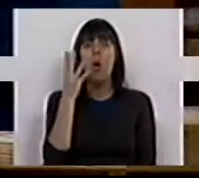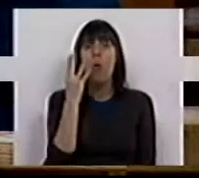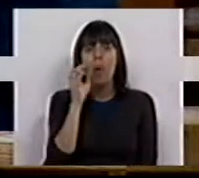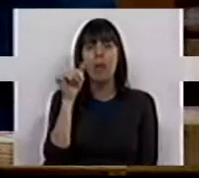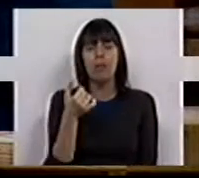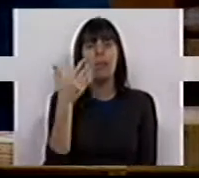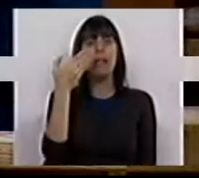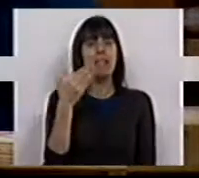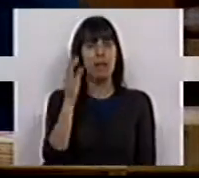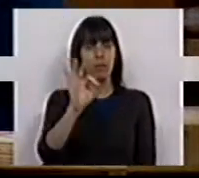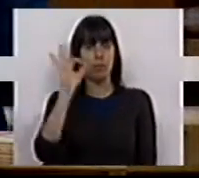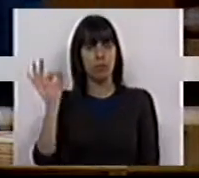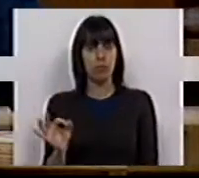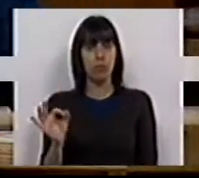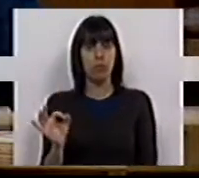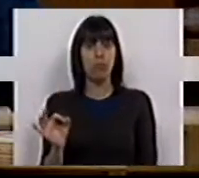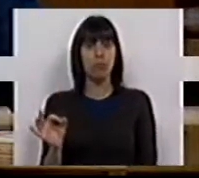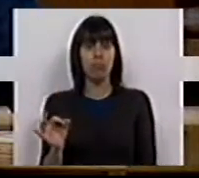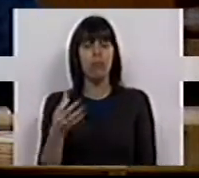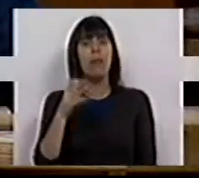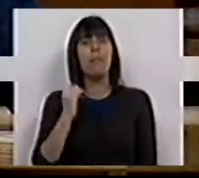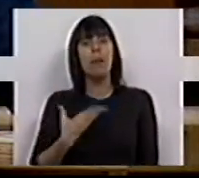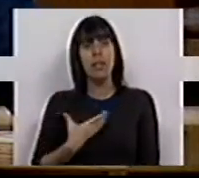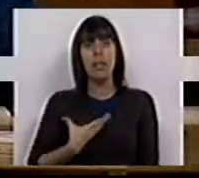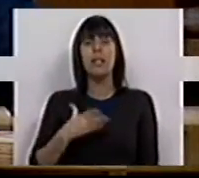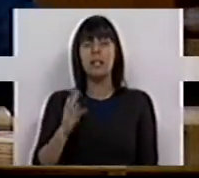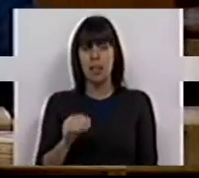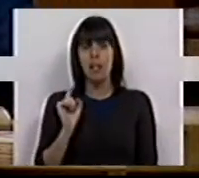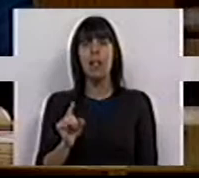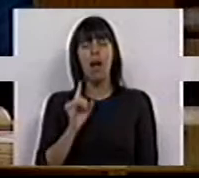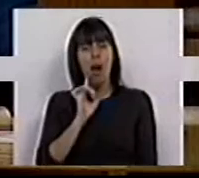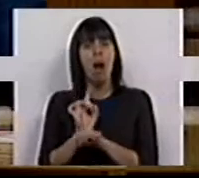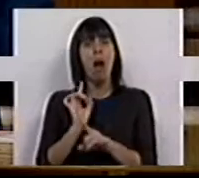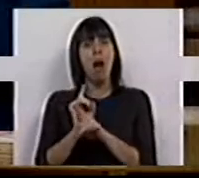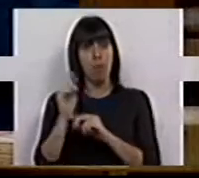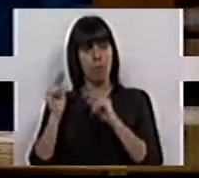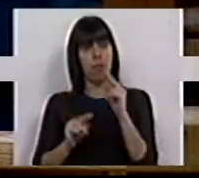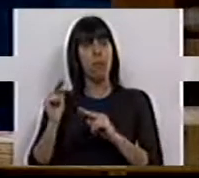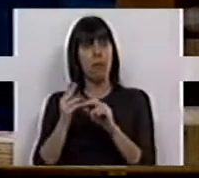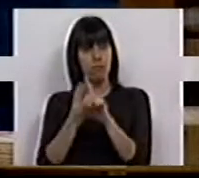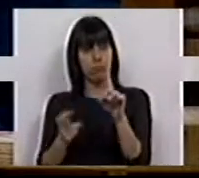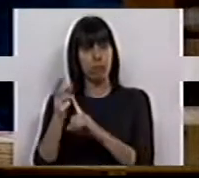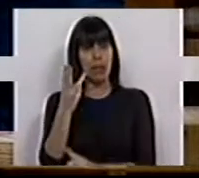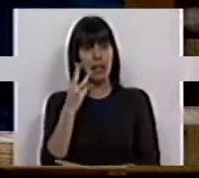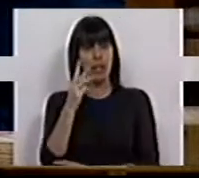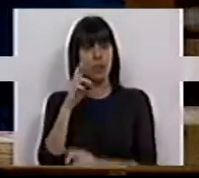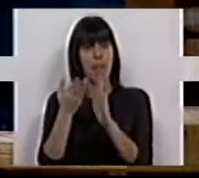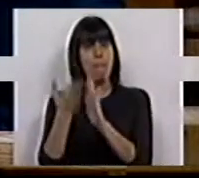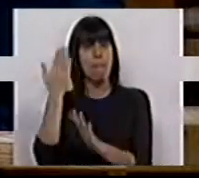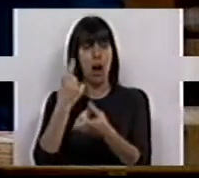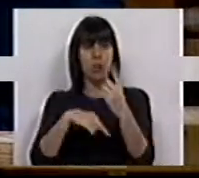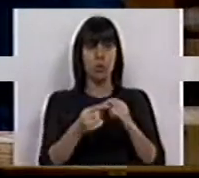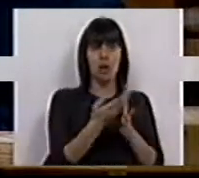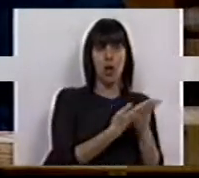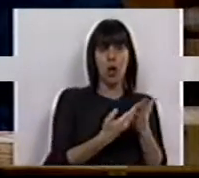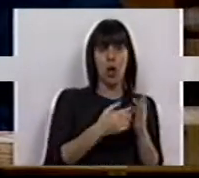,7%. Que PSD e CDS, mesmo quando a carga fiscal aumenta três vezes mais do que